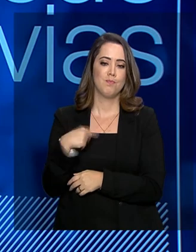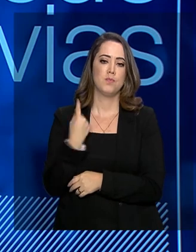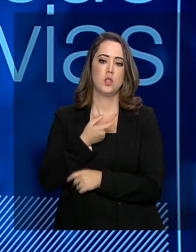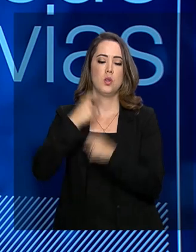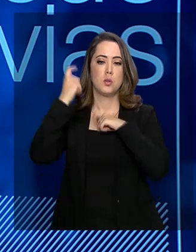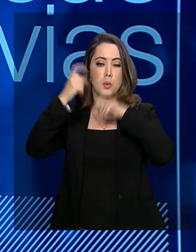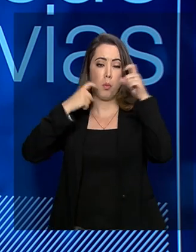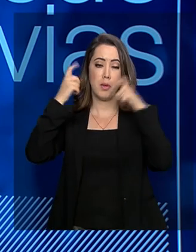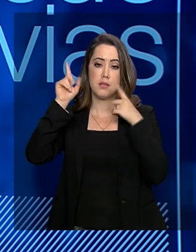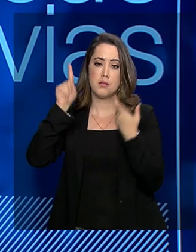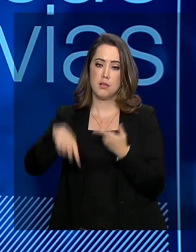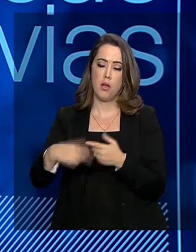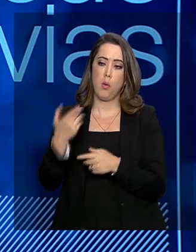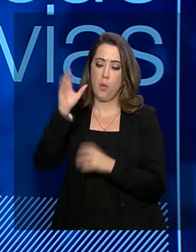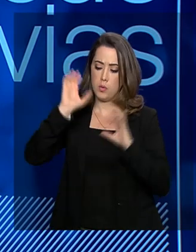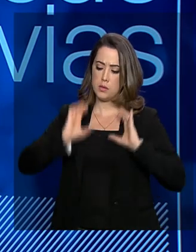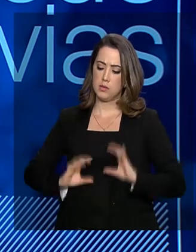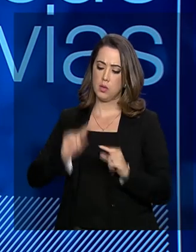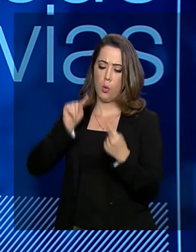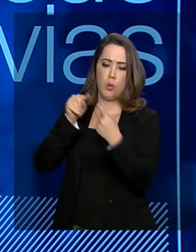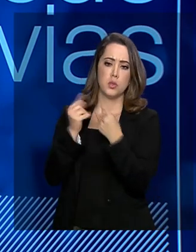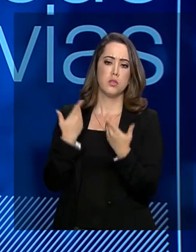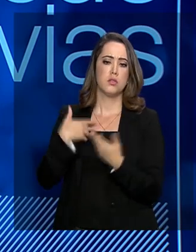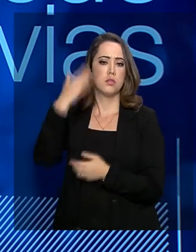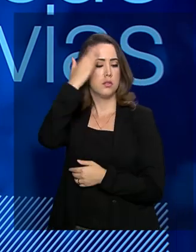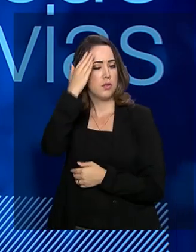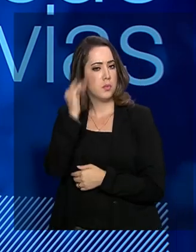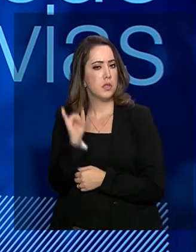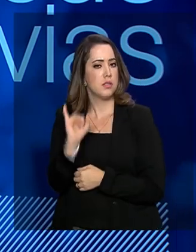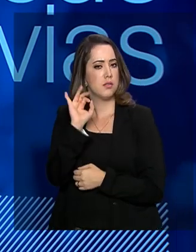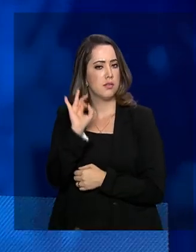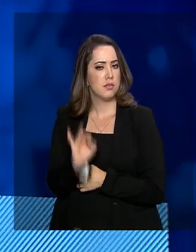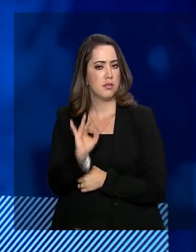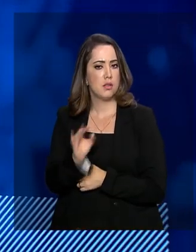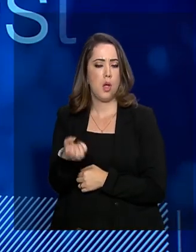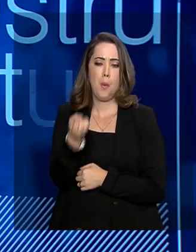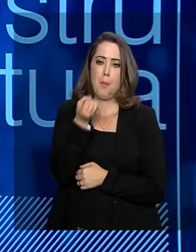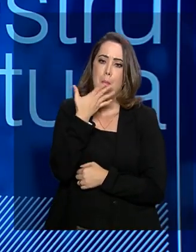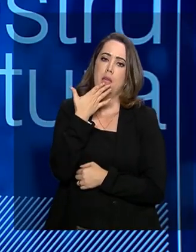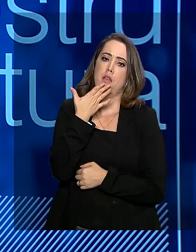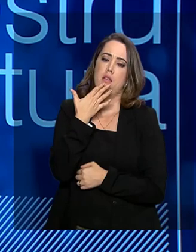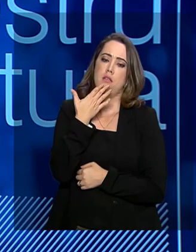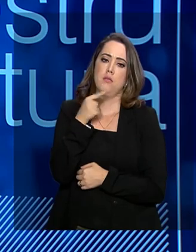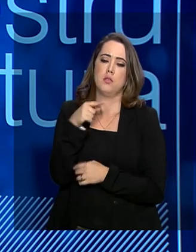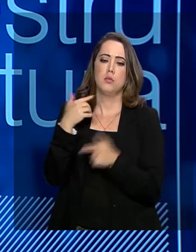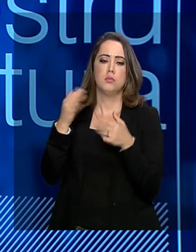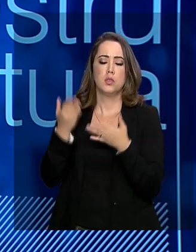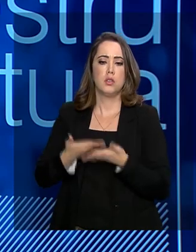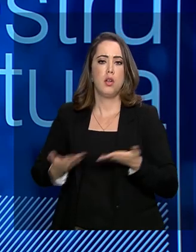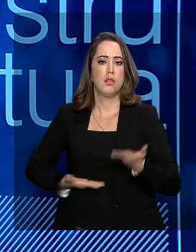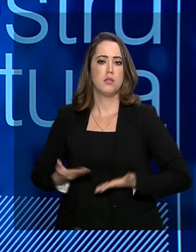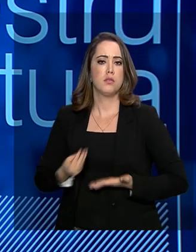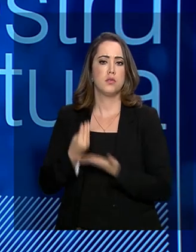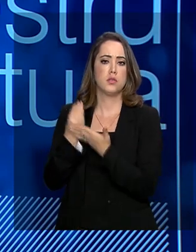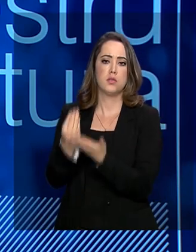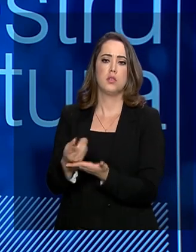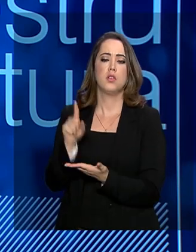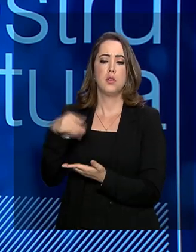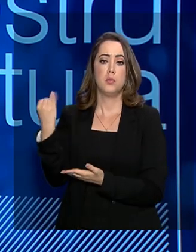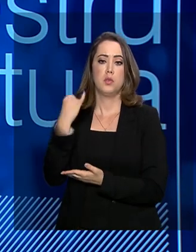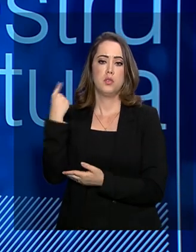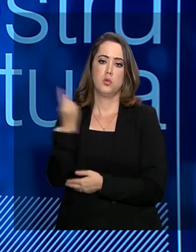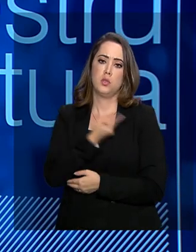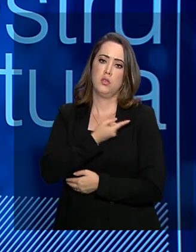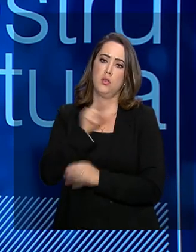preocupação lá é ter o cidadão como foco e saber se o serviço está sendo bem prestado para ele. algo extremamente importante para nós.